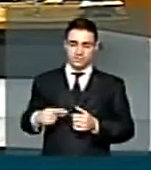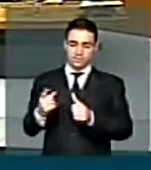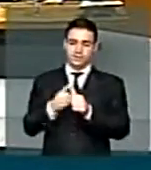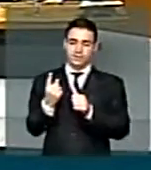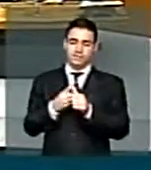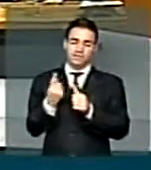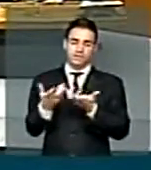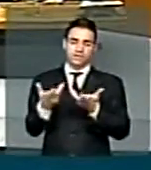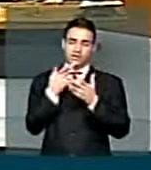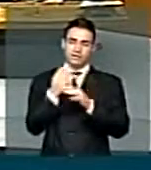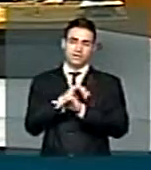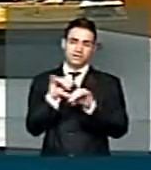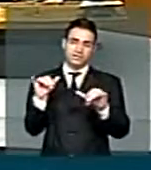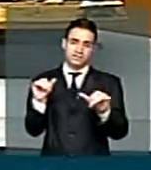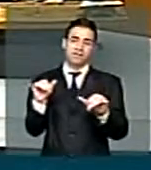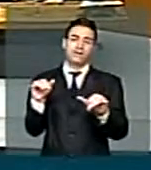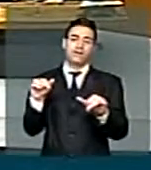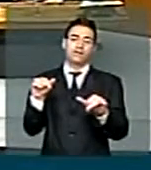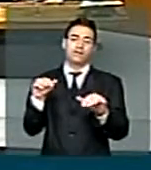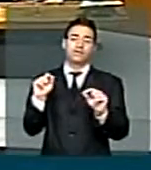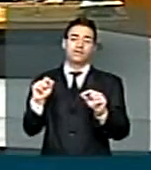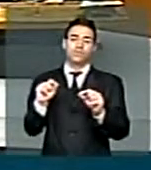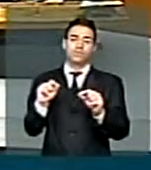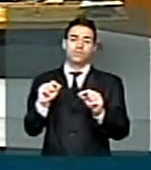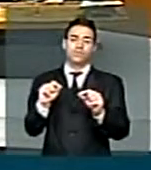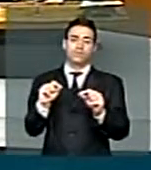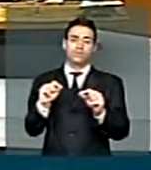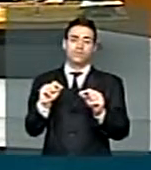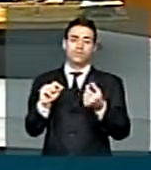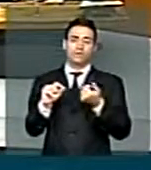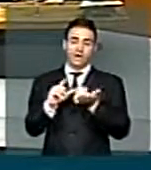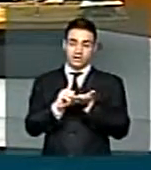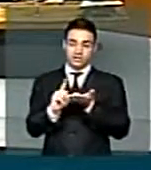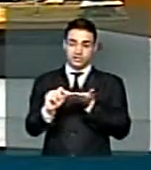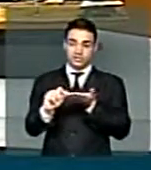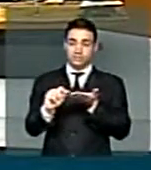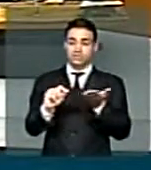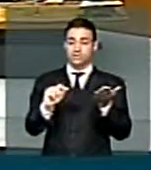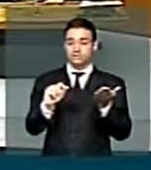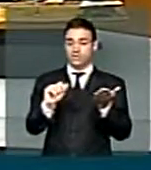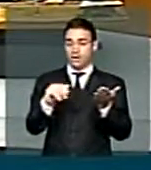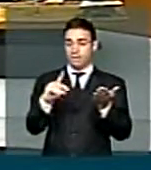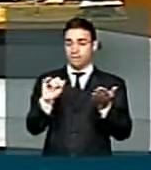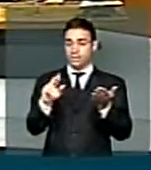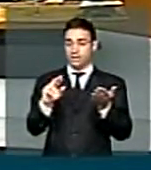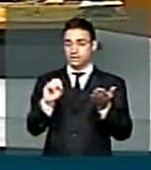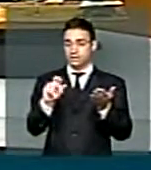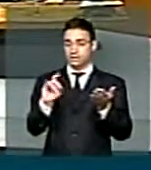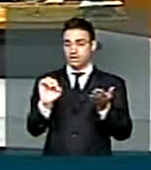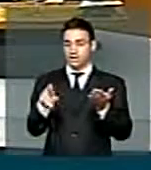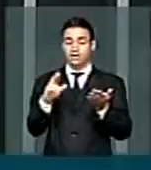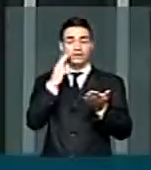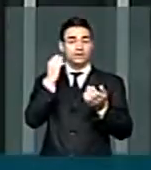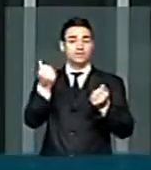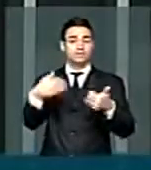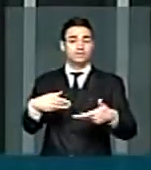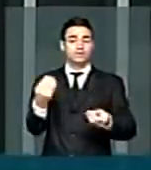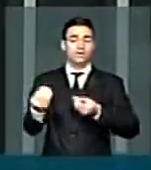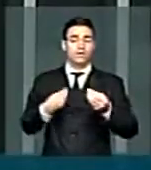quero deixar registrado aqui o artigo de emissada, as raízes do golpismo da direita